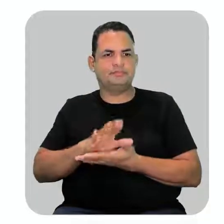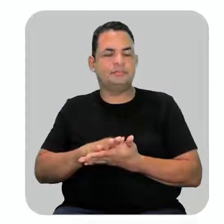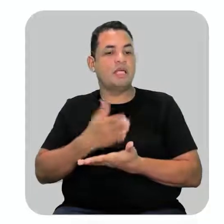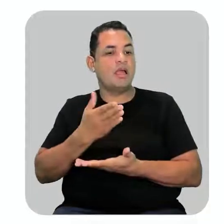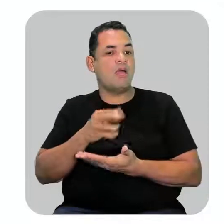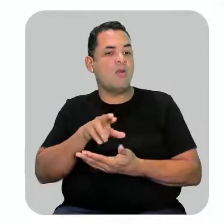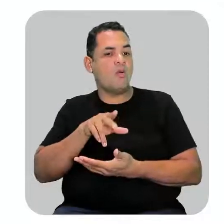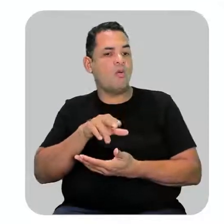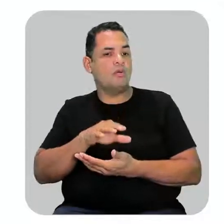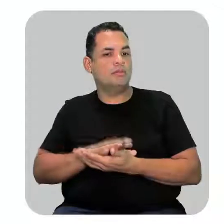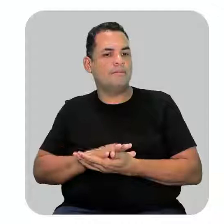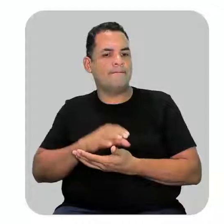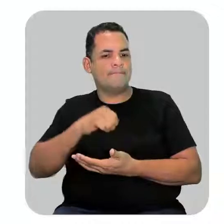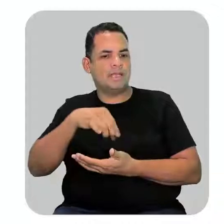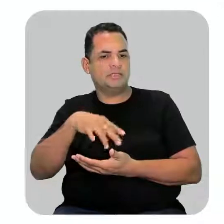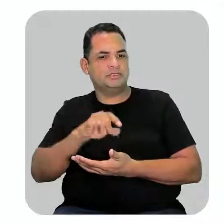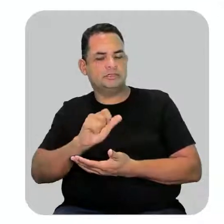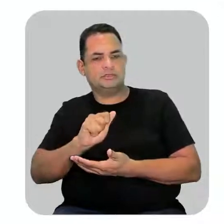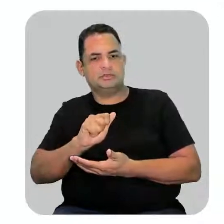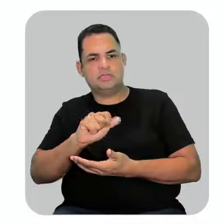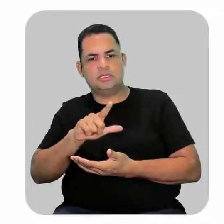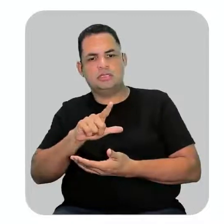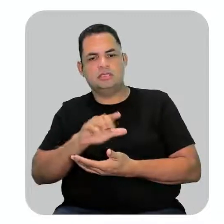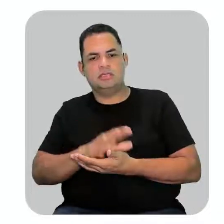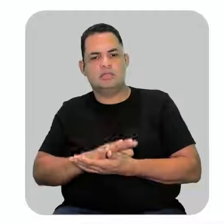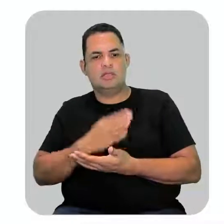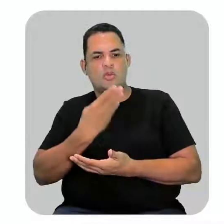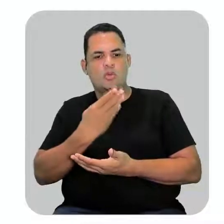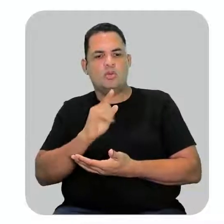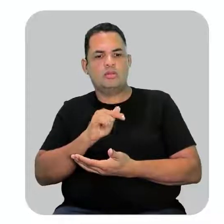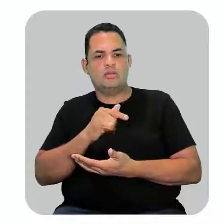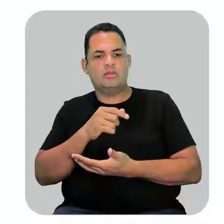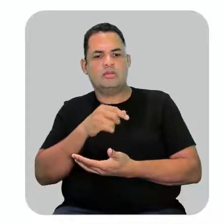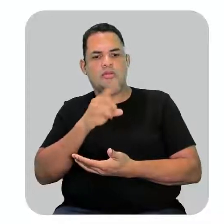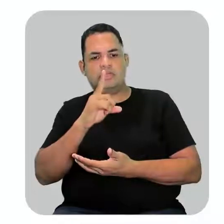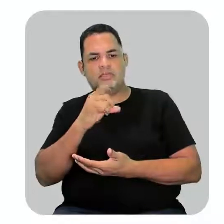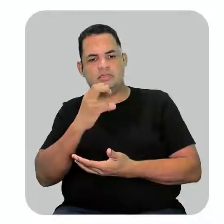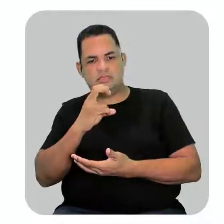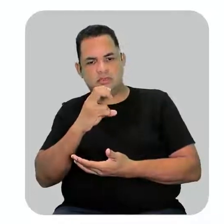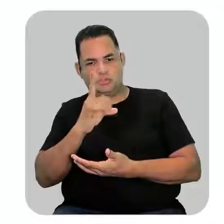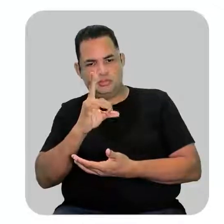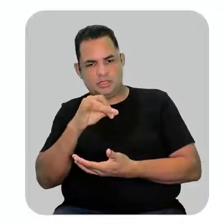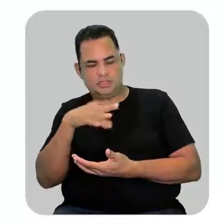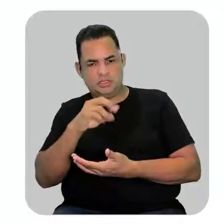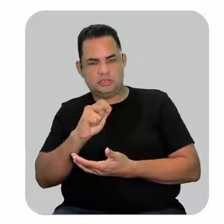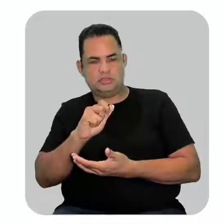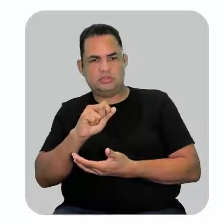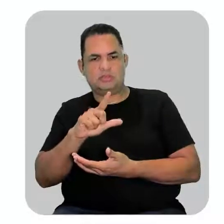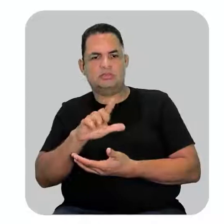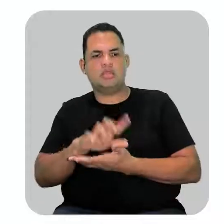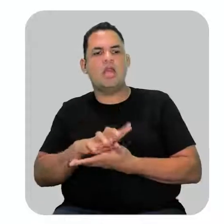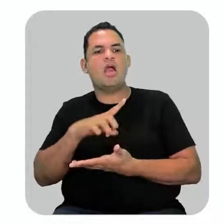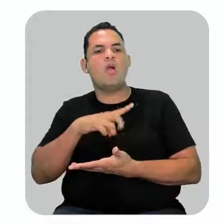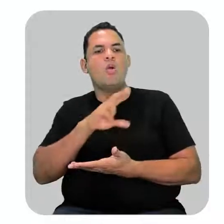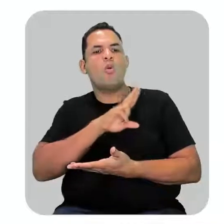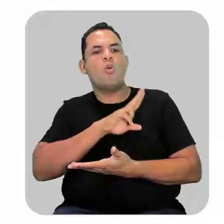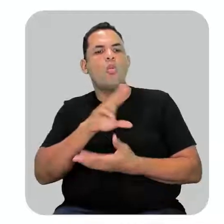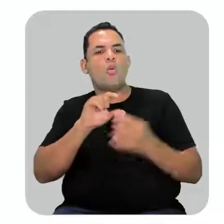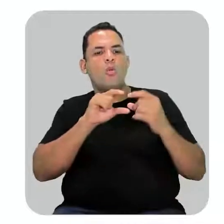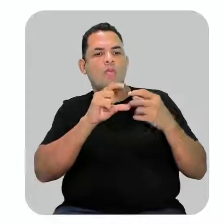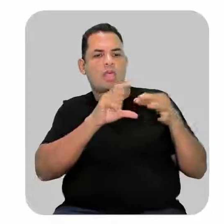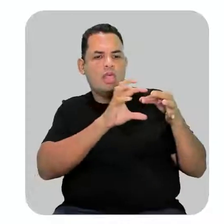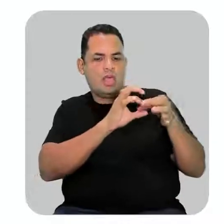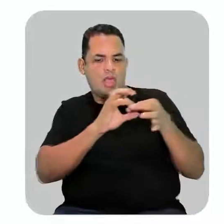metil metil então eu coloco como 4,5 dimetil e aí eu vou dar o nome da minha cadeia